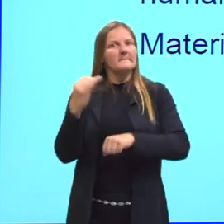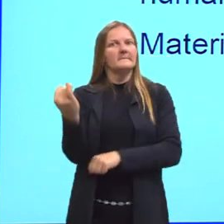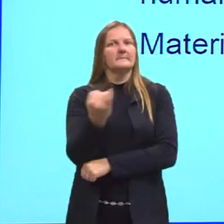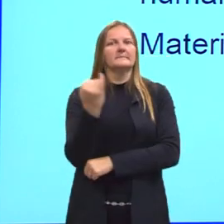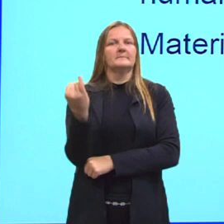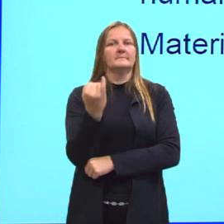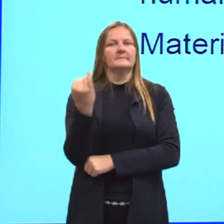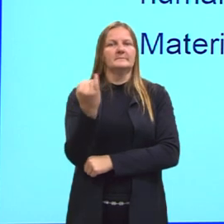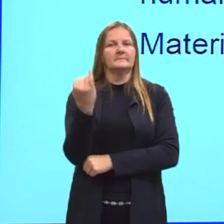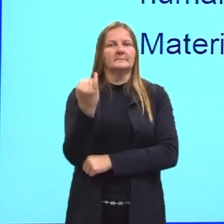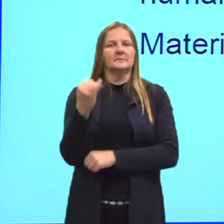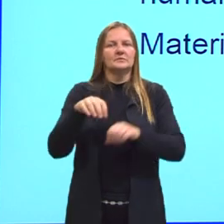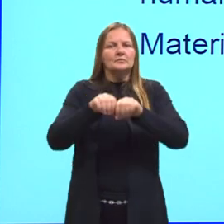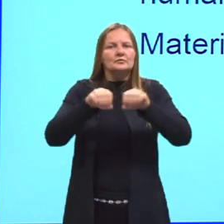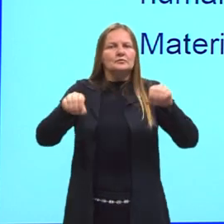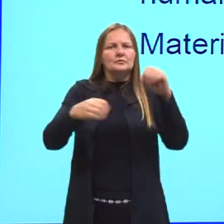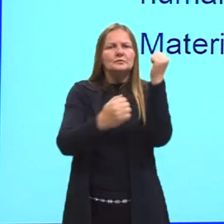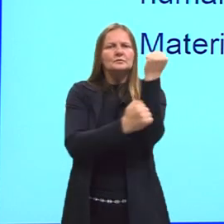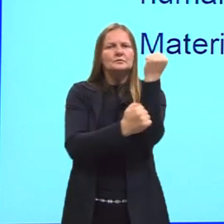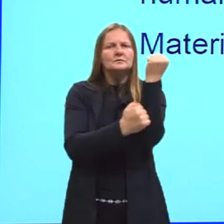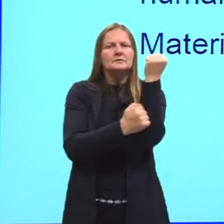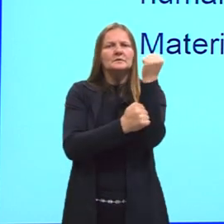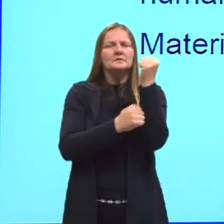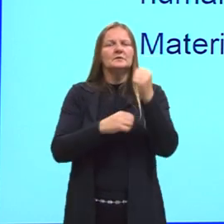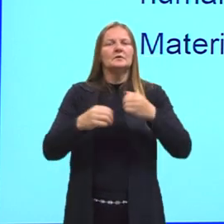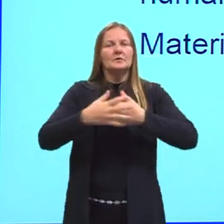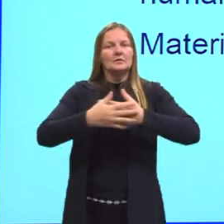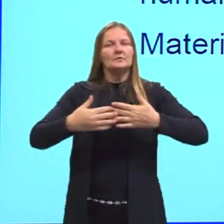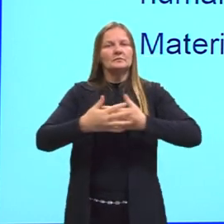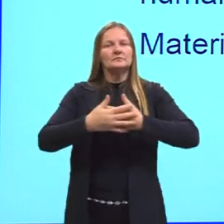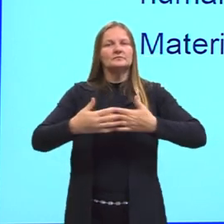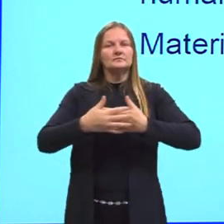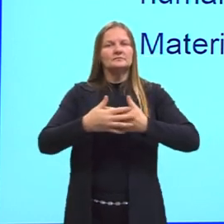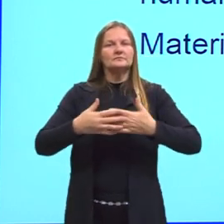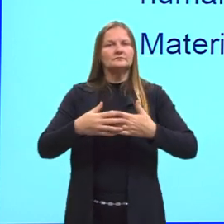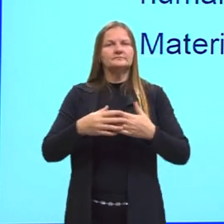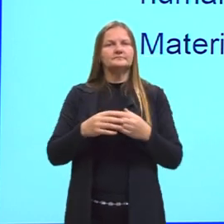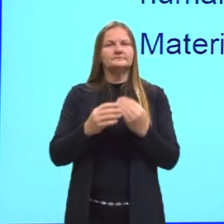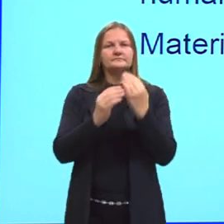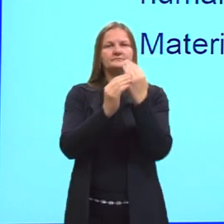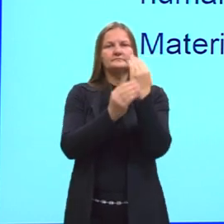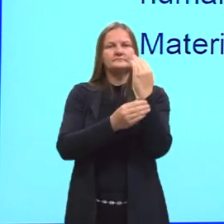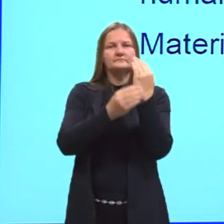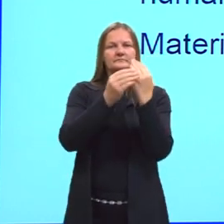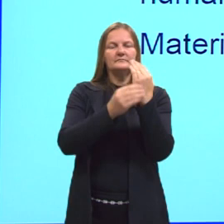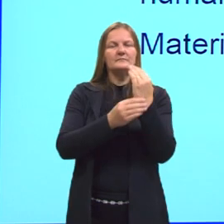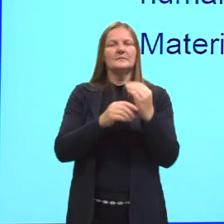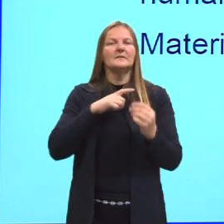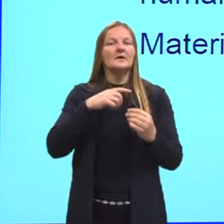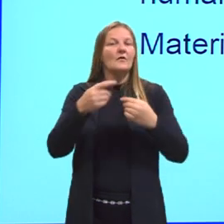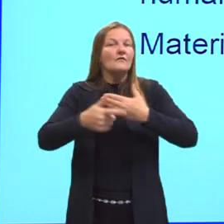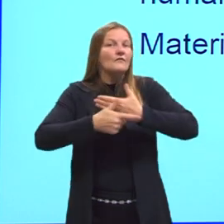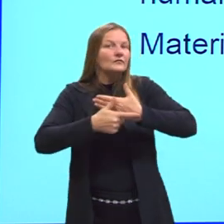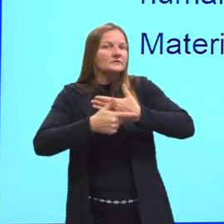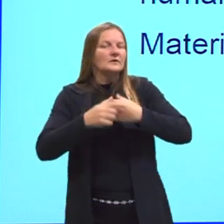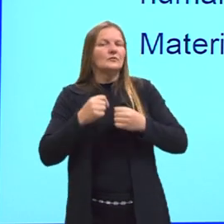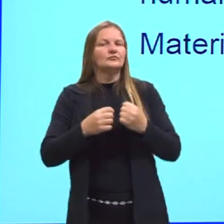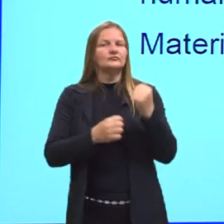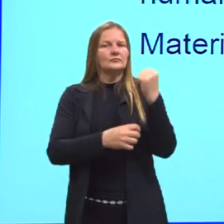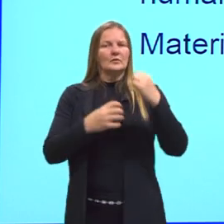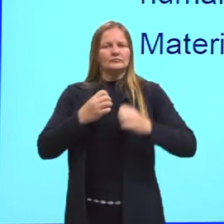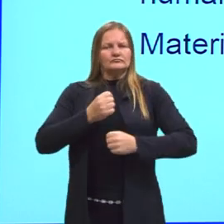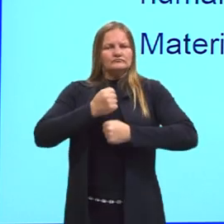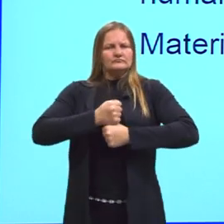dos nossos ossos é o tecido ósseo, certo? Ele vai atuar na sustentação do